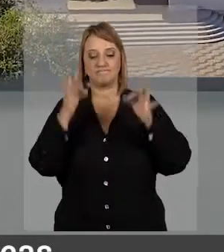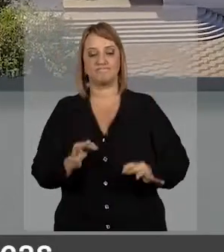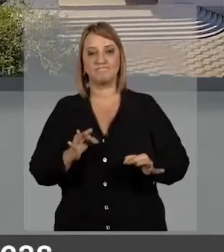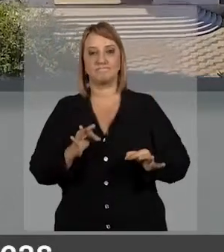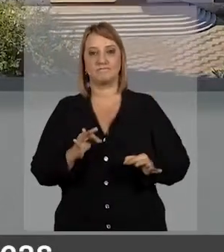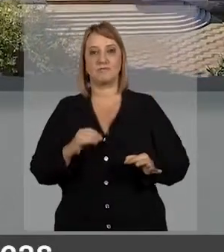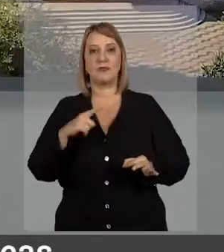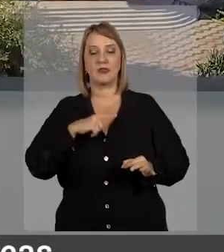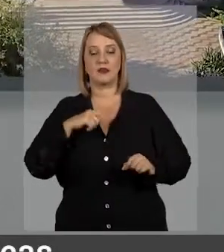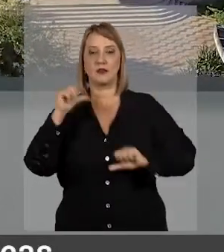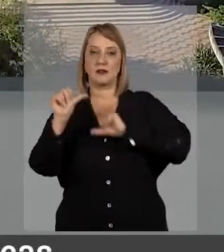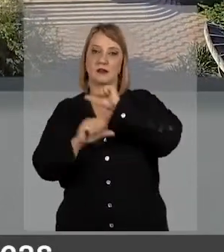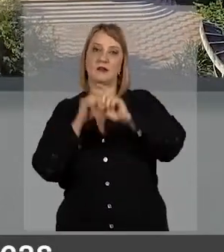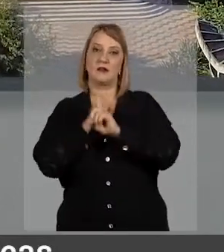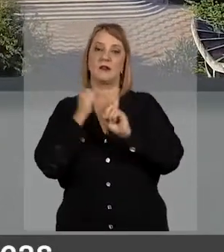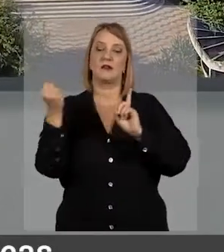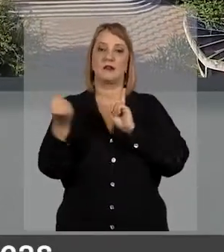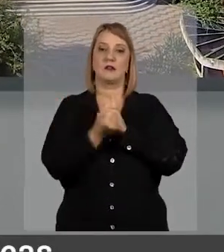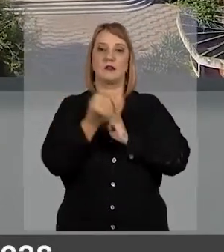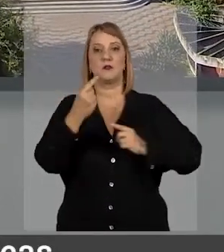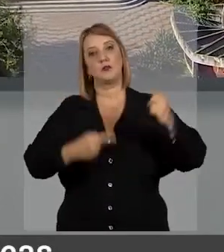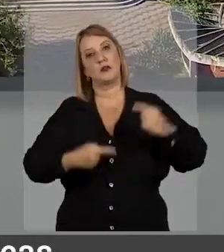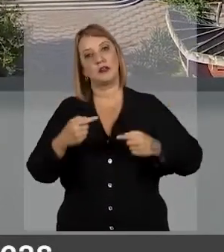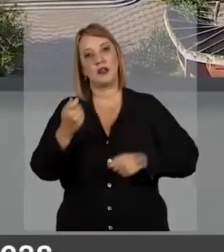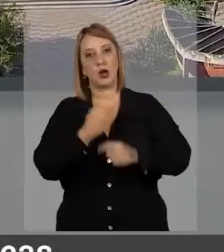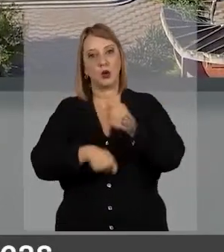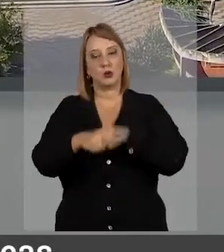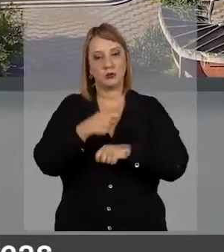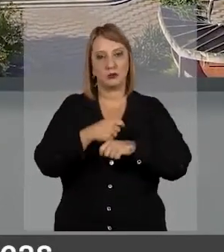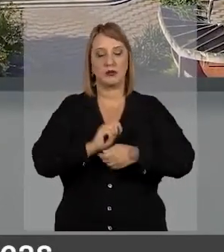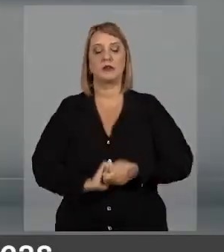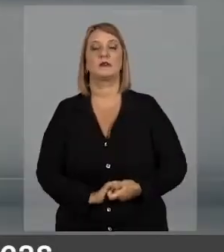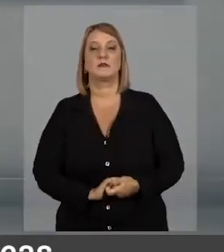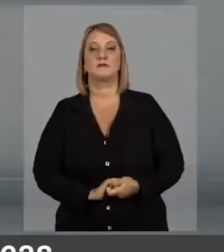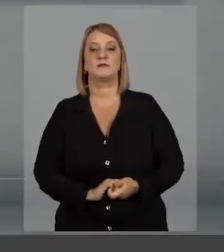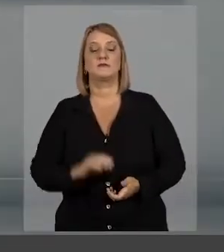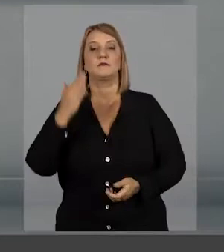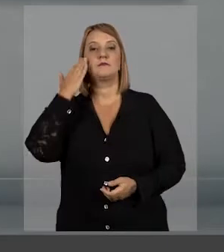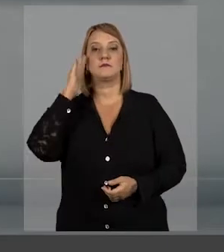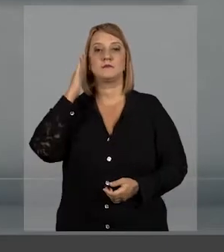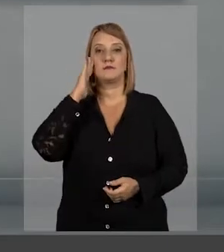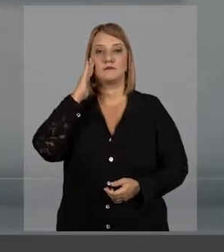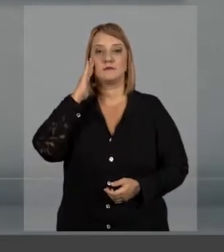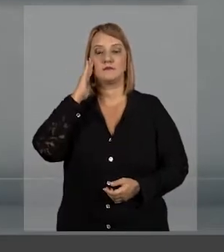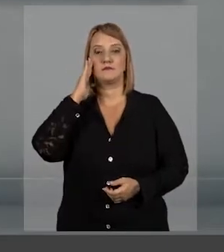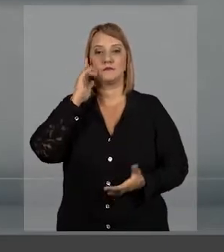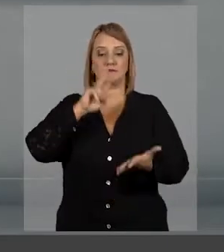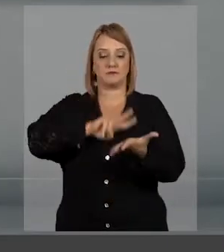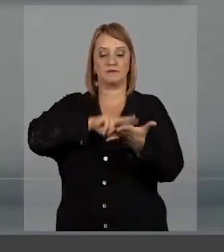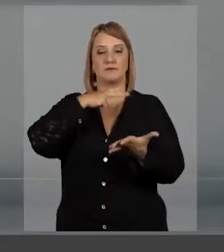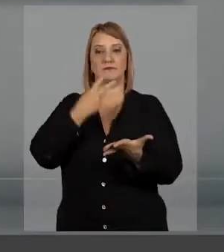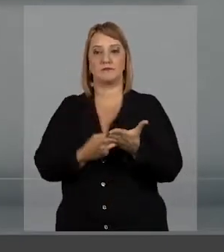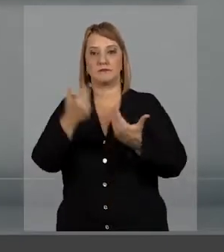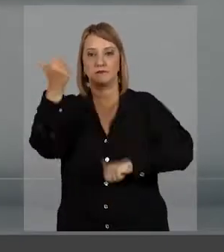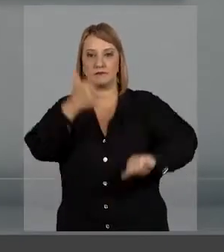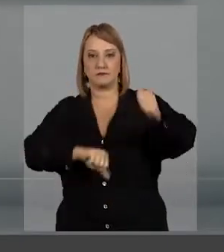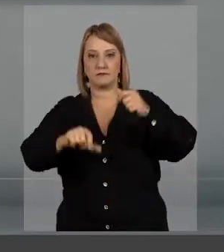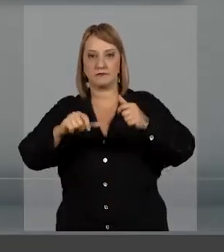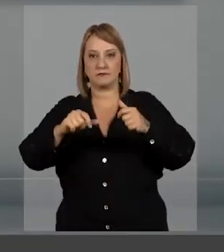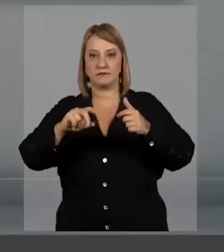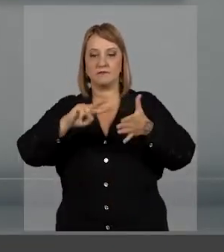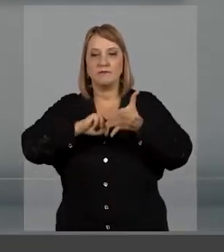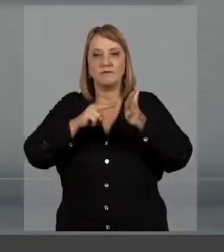fatos que levam a mudanças sociais, políticas e econômicas. Para compreender, interpretar e